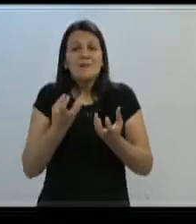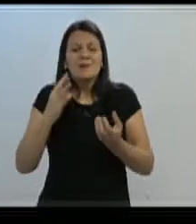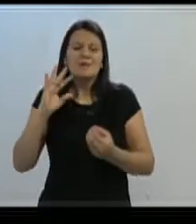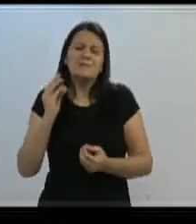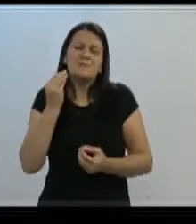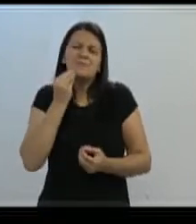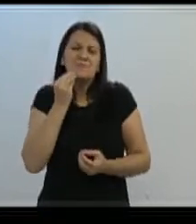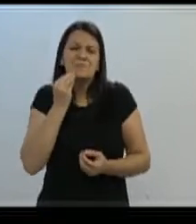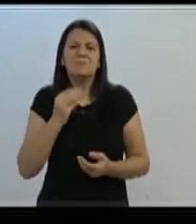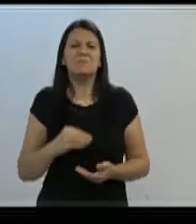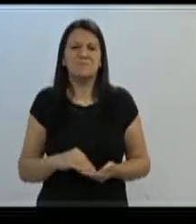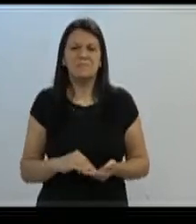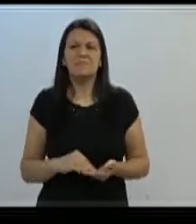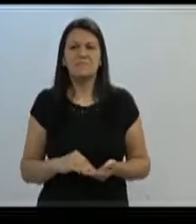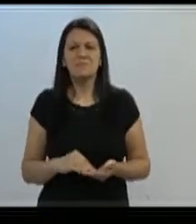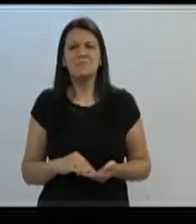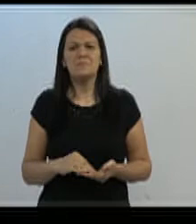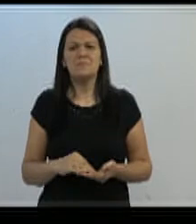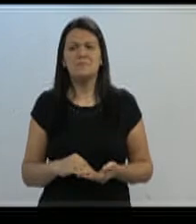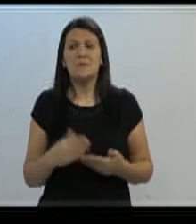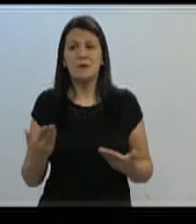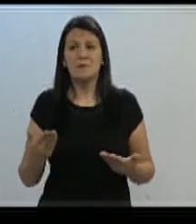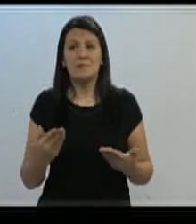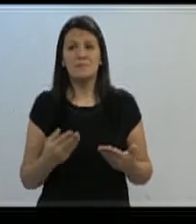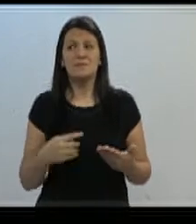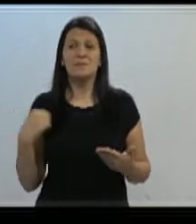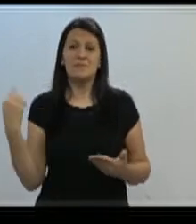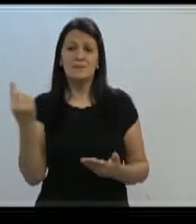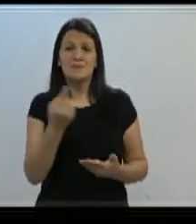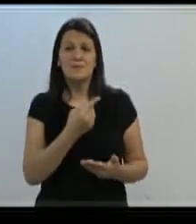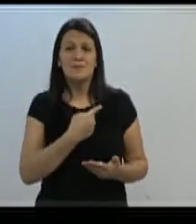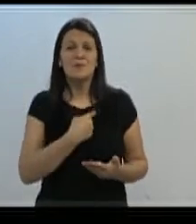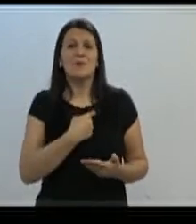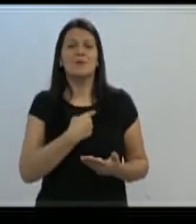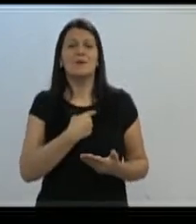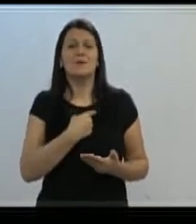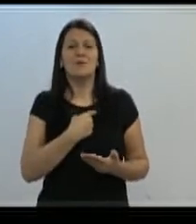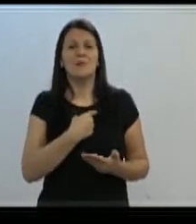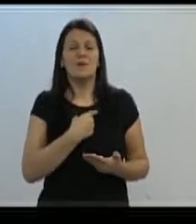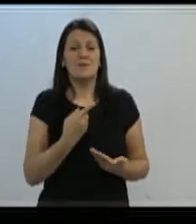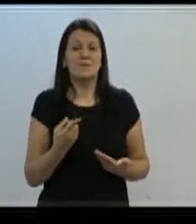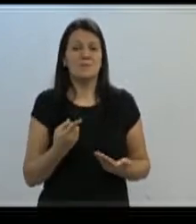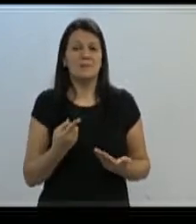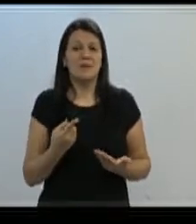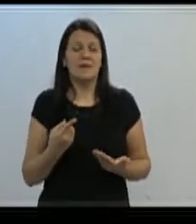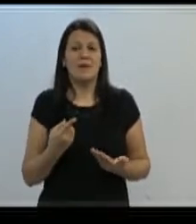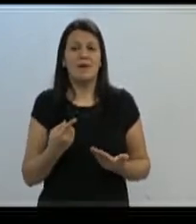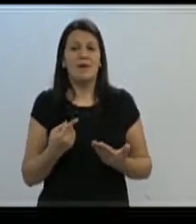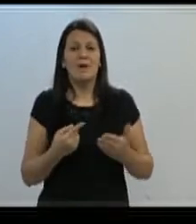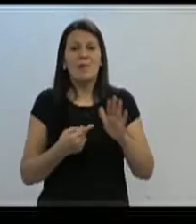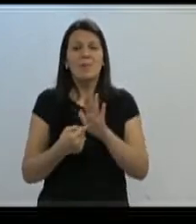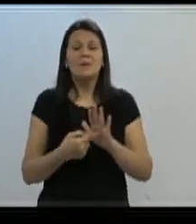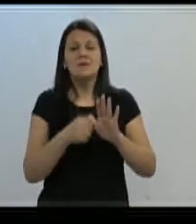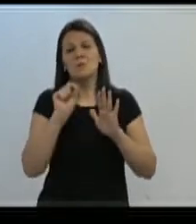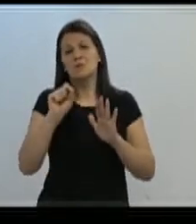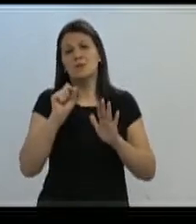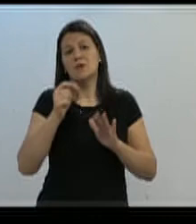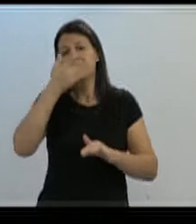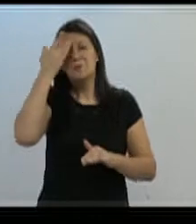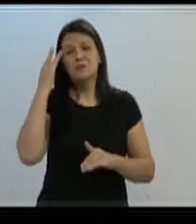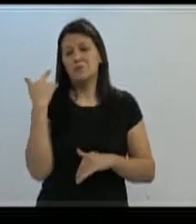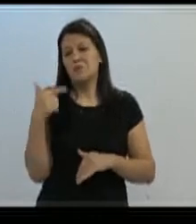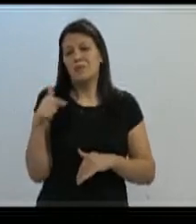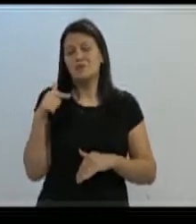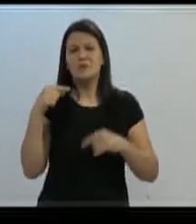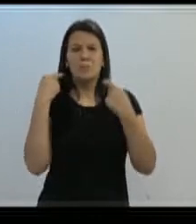é claro que a gente acabou servindo de vidraça para muitos deles que talvez, sem ter discurso ou trabalho na sociedade, achavam que